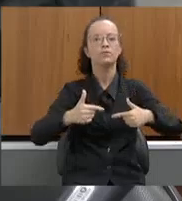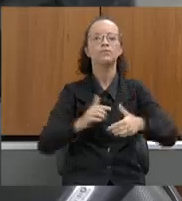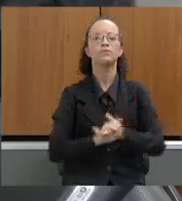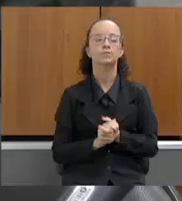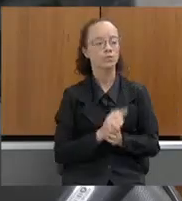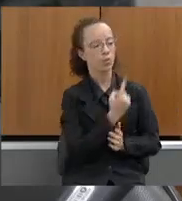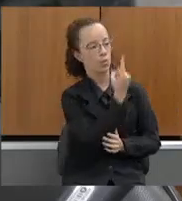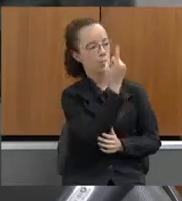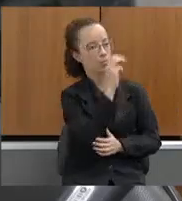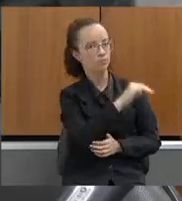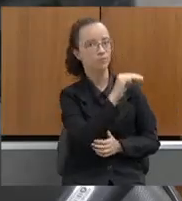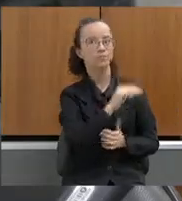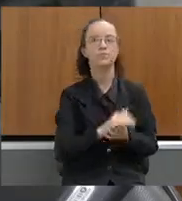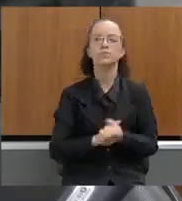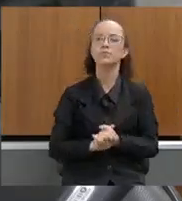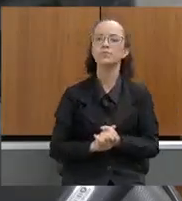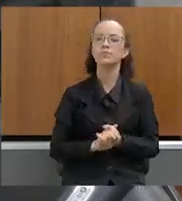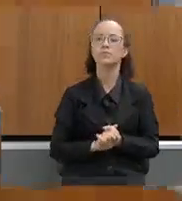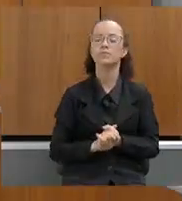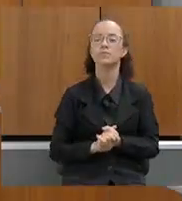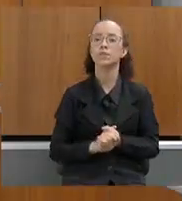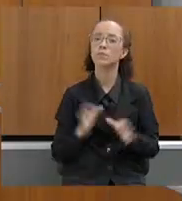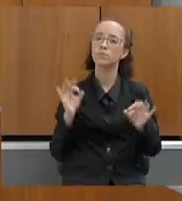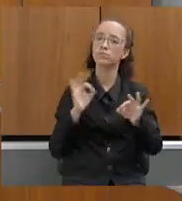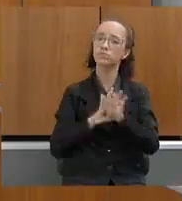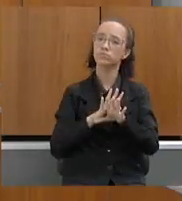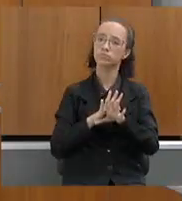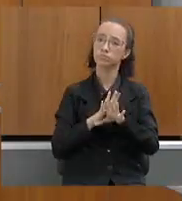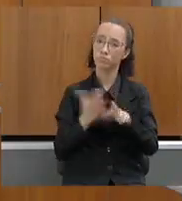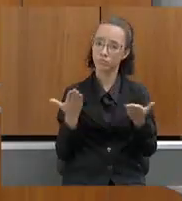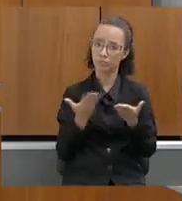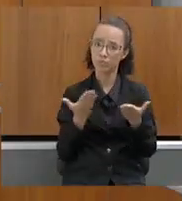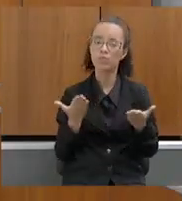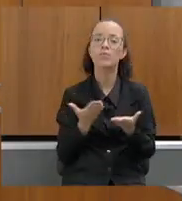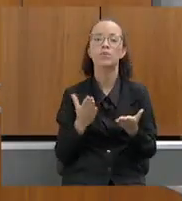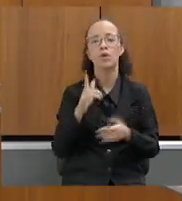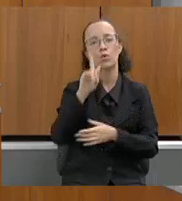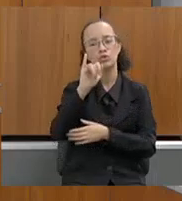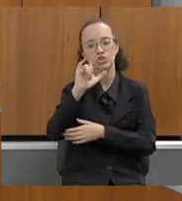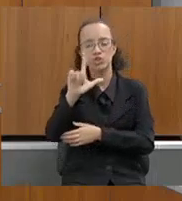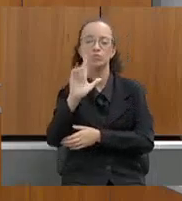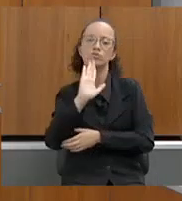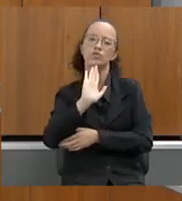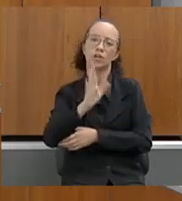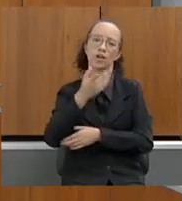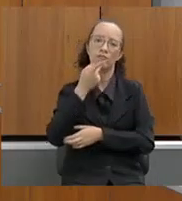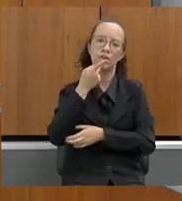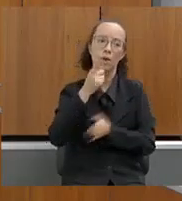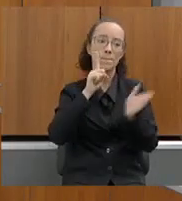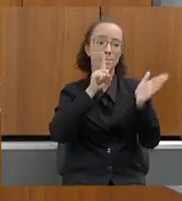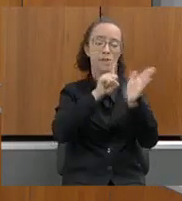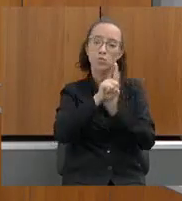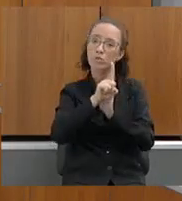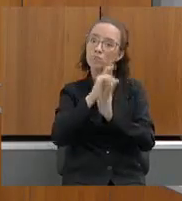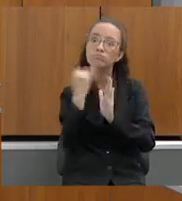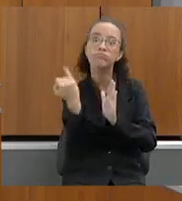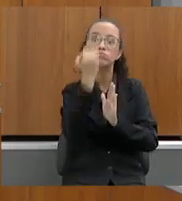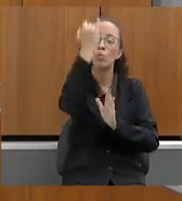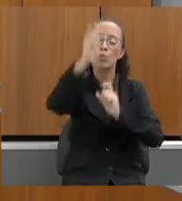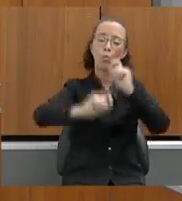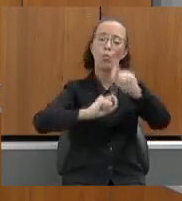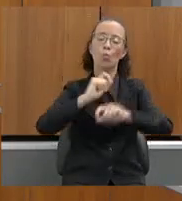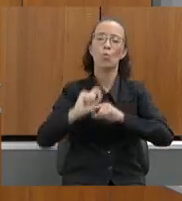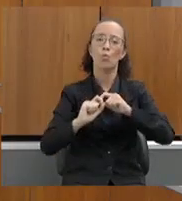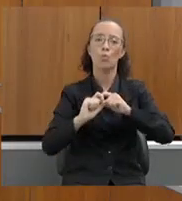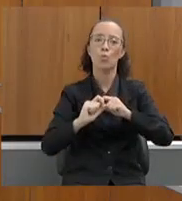tem um minuto. E, para concluir, o deputado Gil Pereira já fez, acho que, a pergunta mais importante, que é com relação